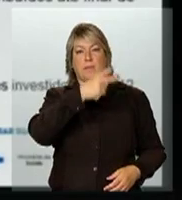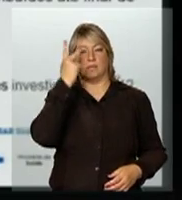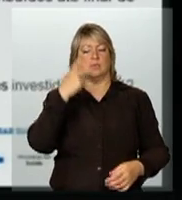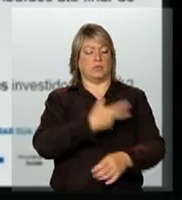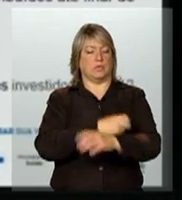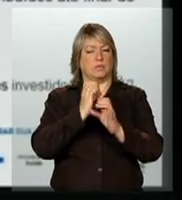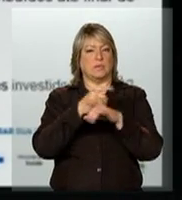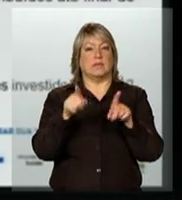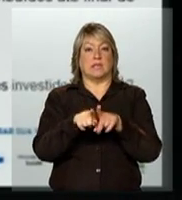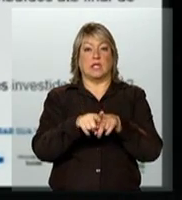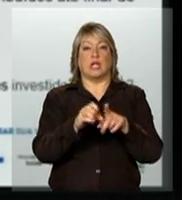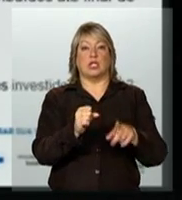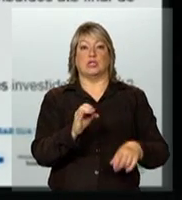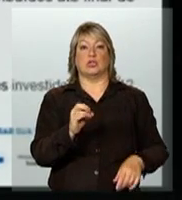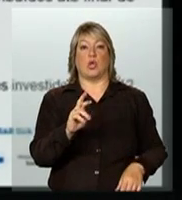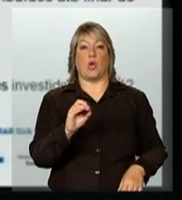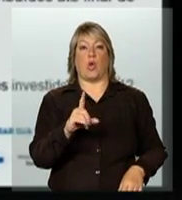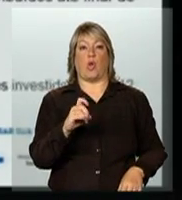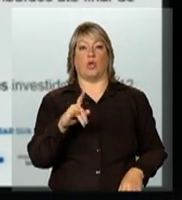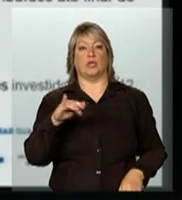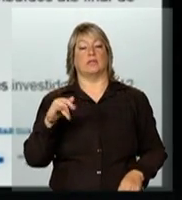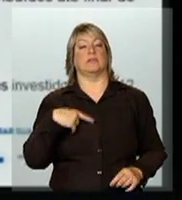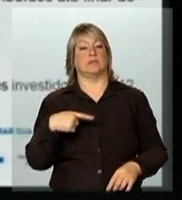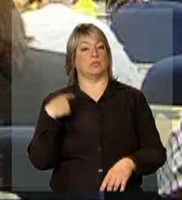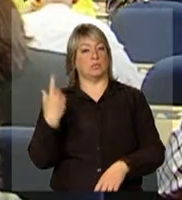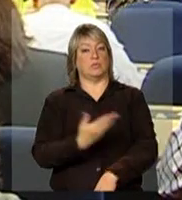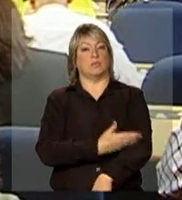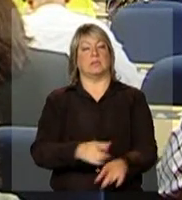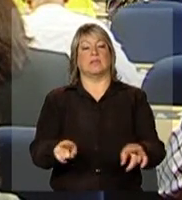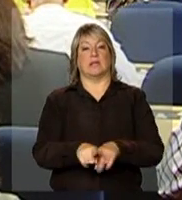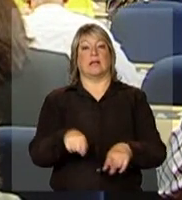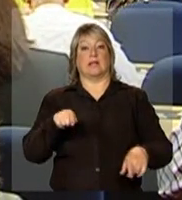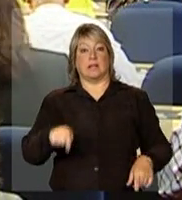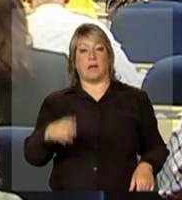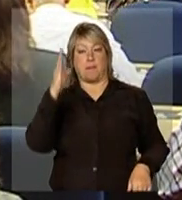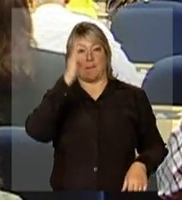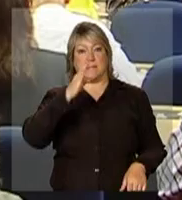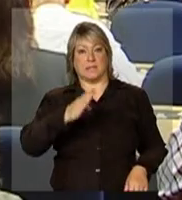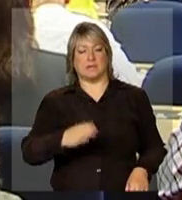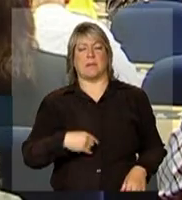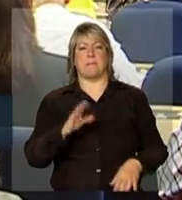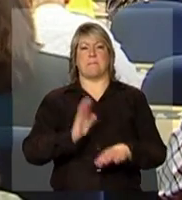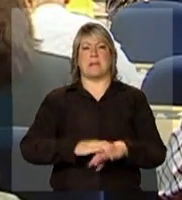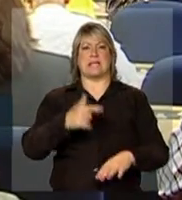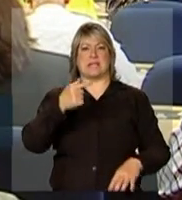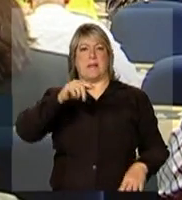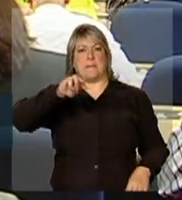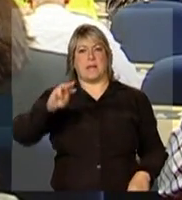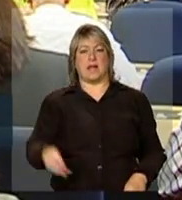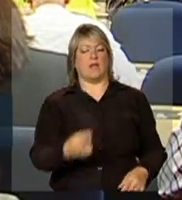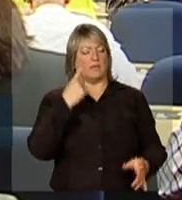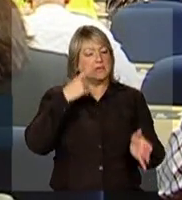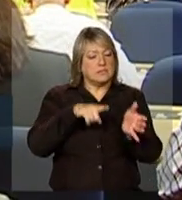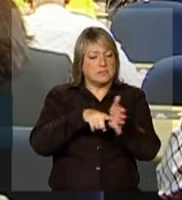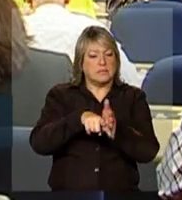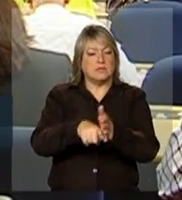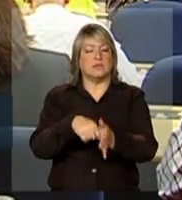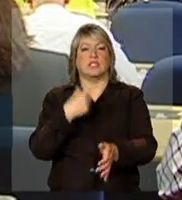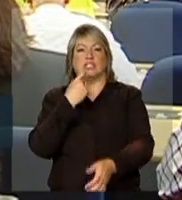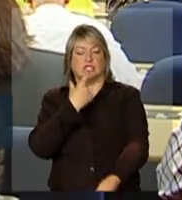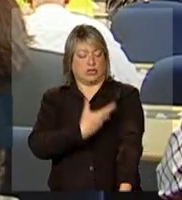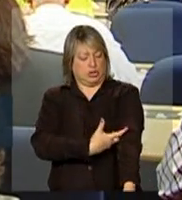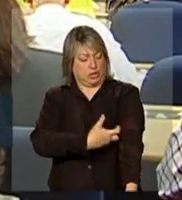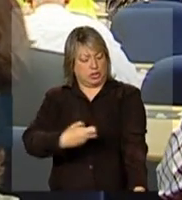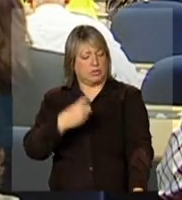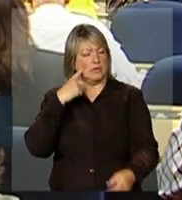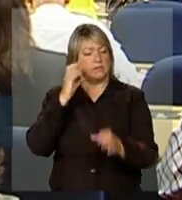além da sorologia tradicional, o Brasil esse ano acho que vai a mais de 7 milhões de testes realizados de HIV, o